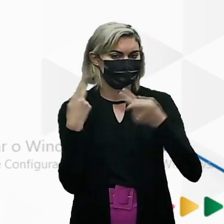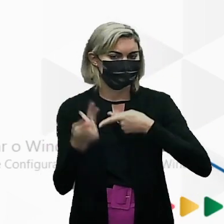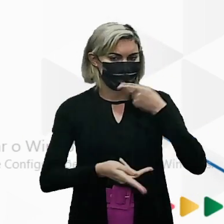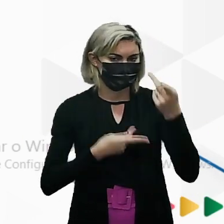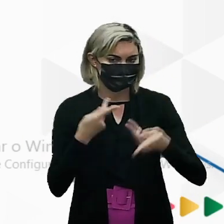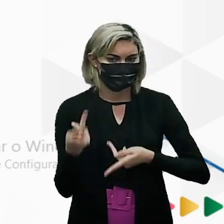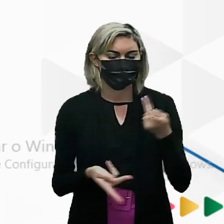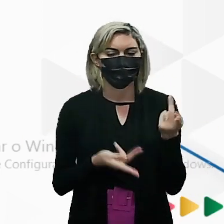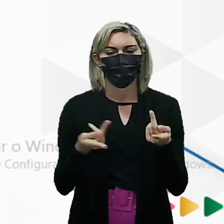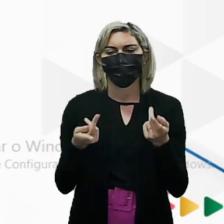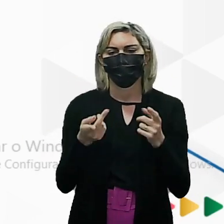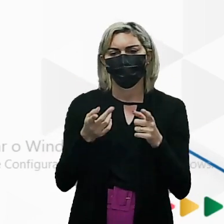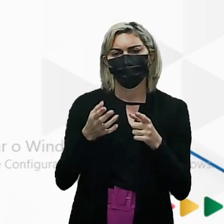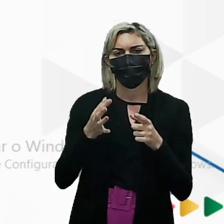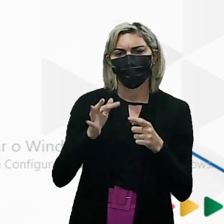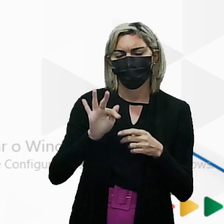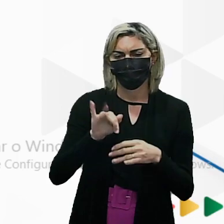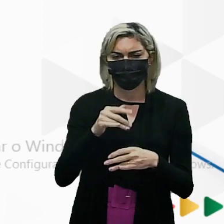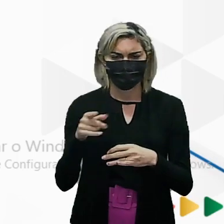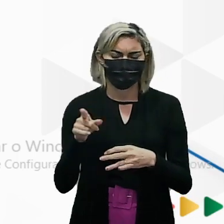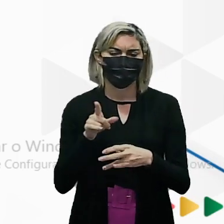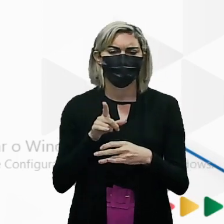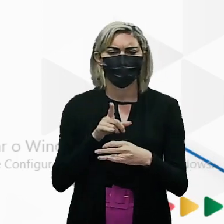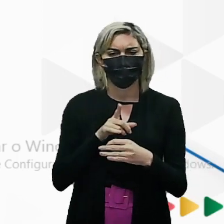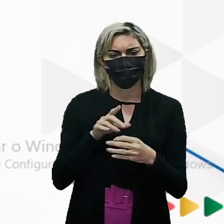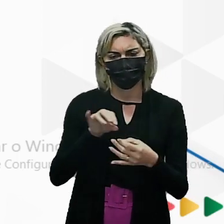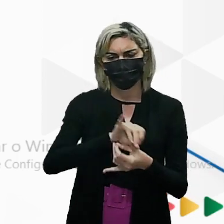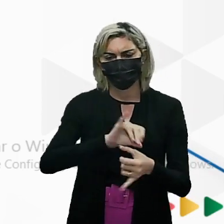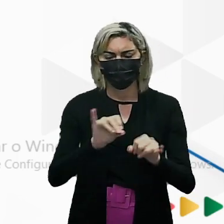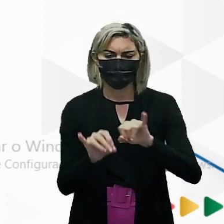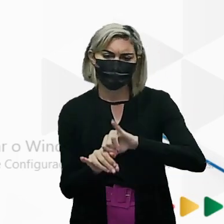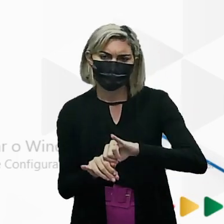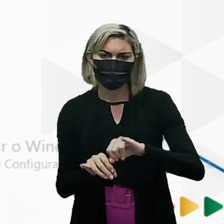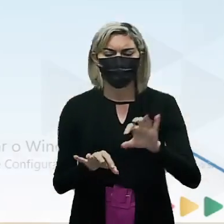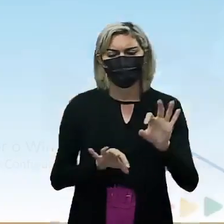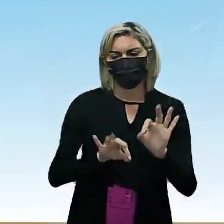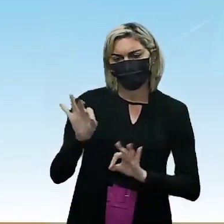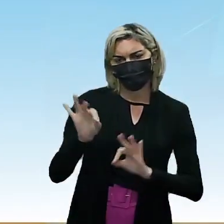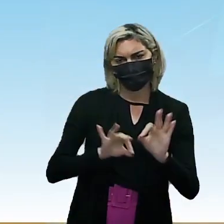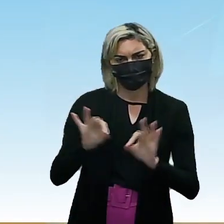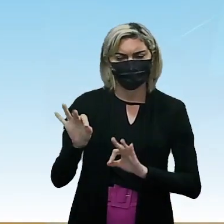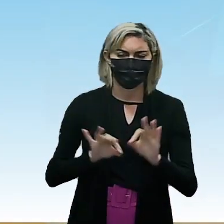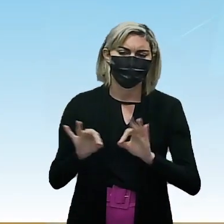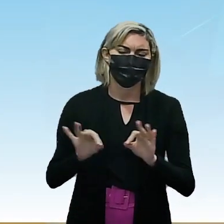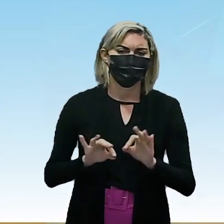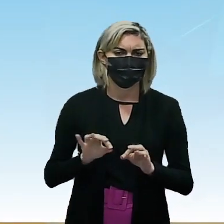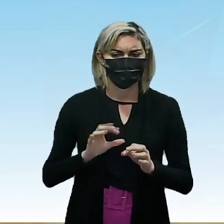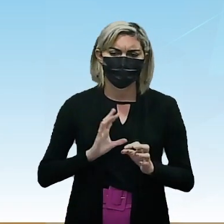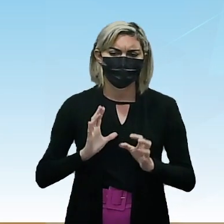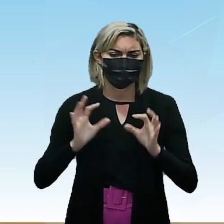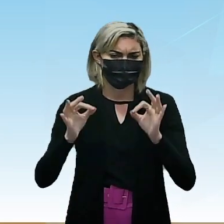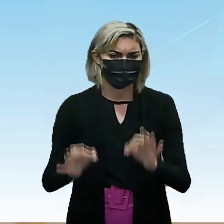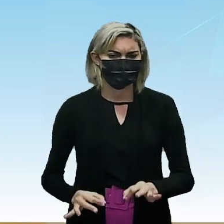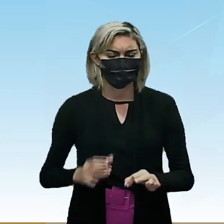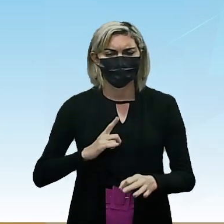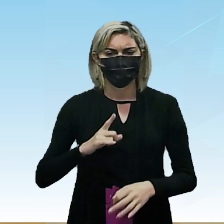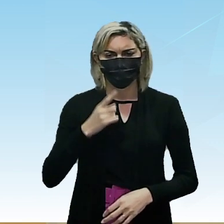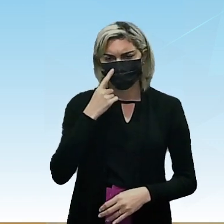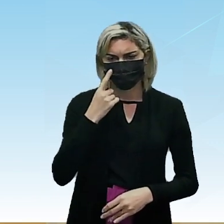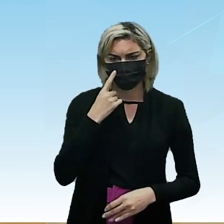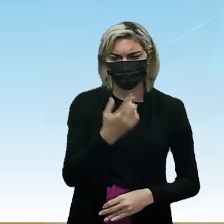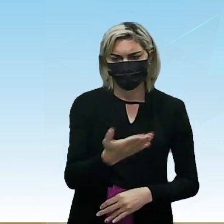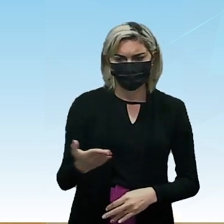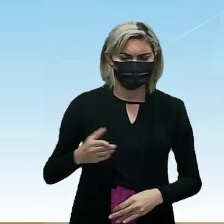Do... Das funções oxigenadas, tá? Química orgânica Com certeza você tá vendo isso